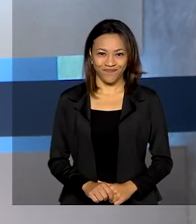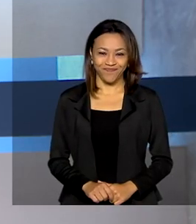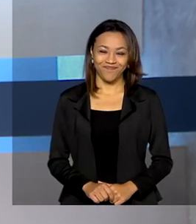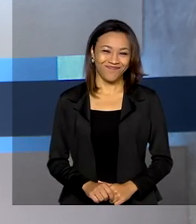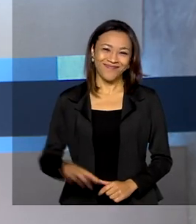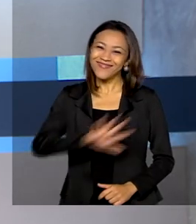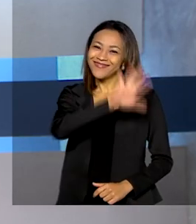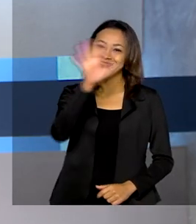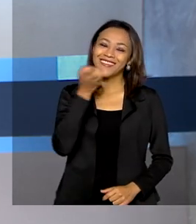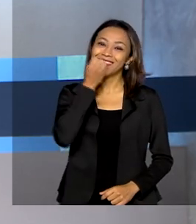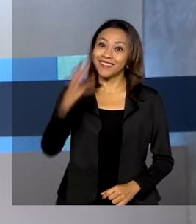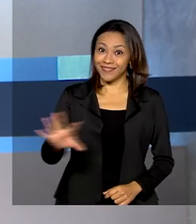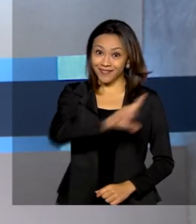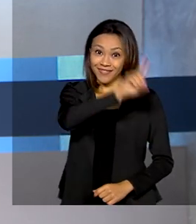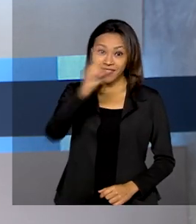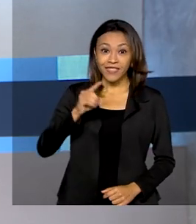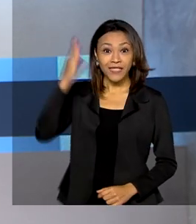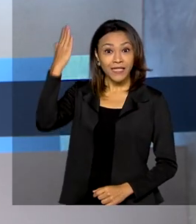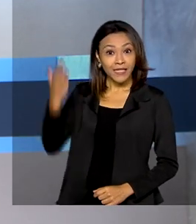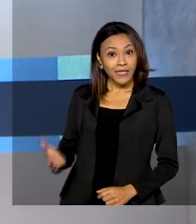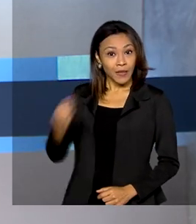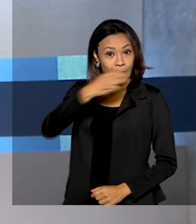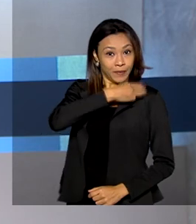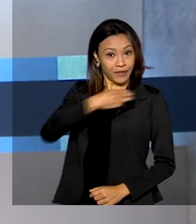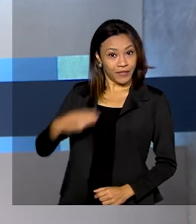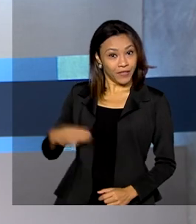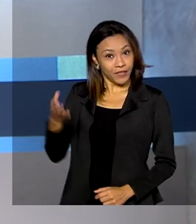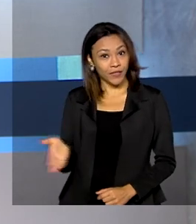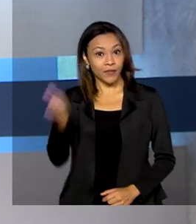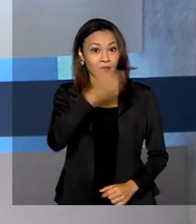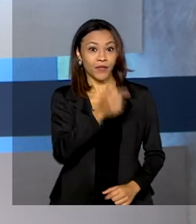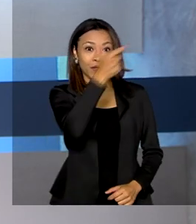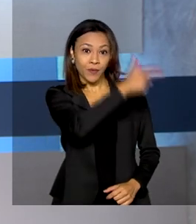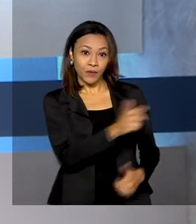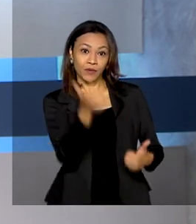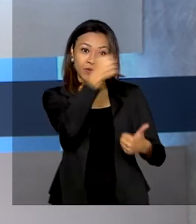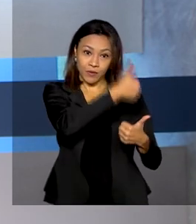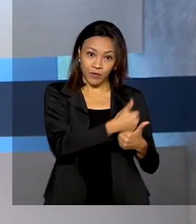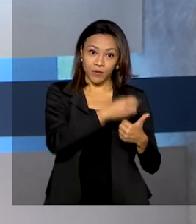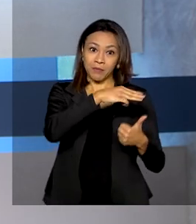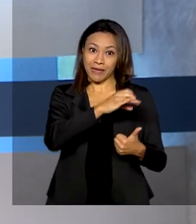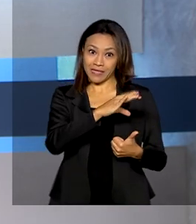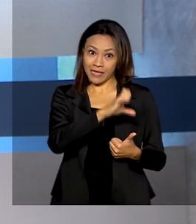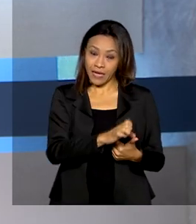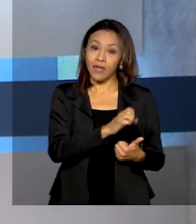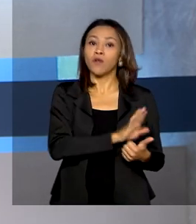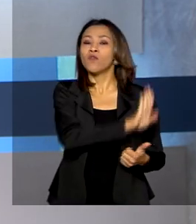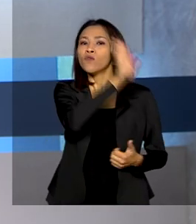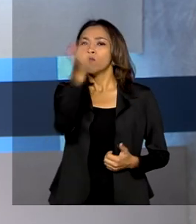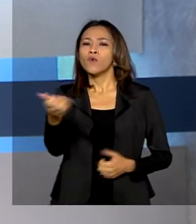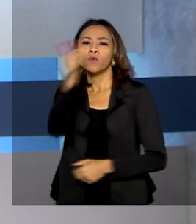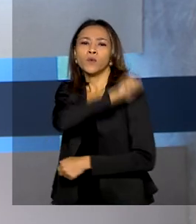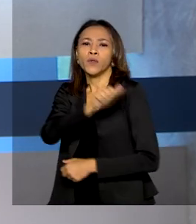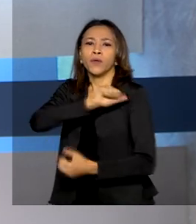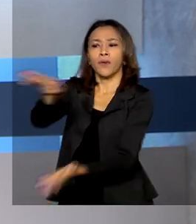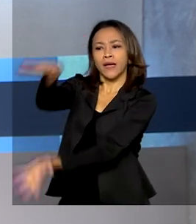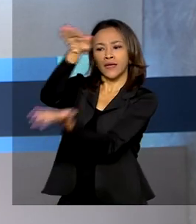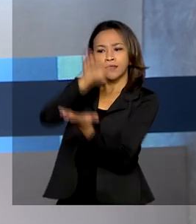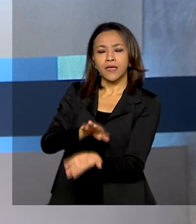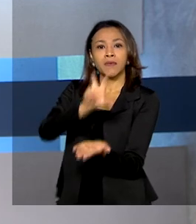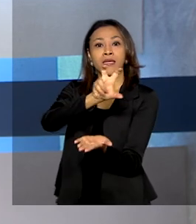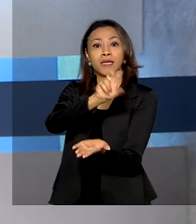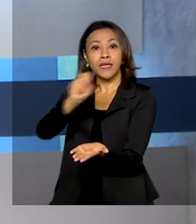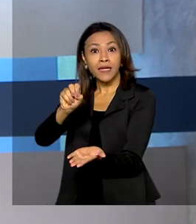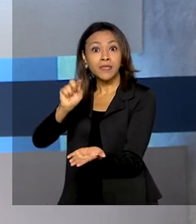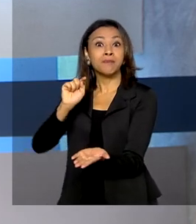Olá, bom dia! Ministro Pazuello e Marcelo Queiroga recebem hoje no Rio 500 mil doses de vacina